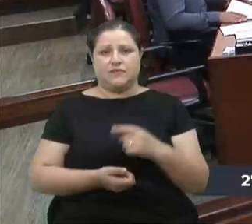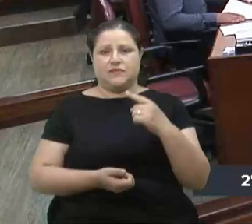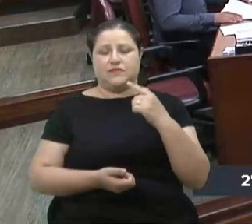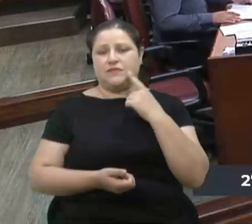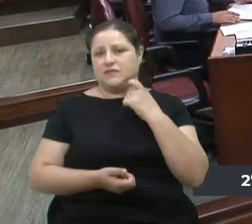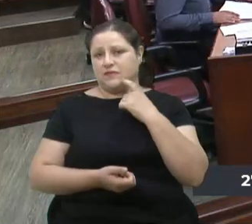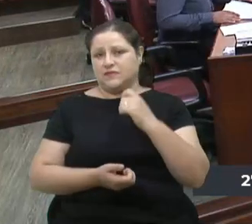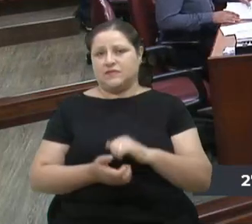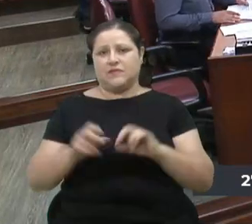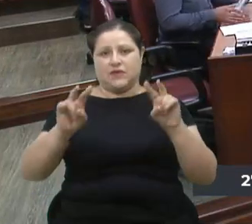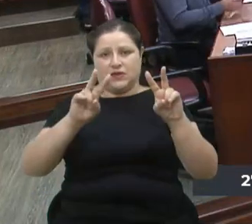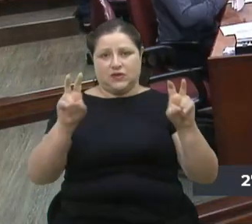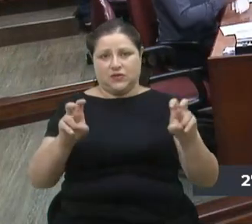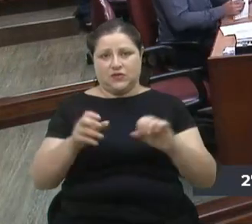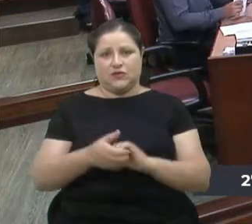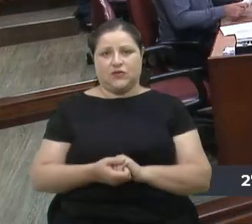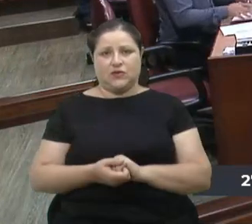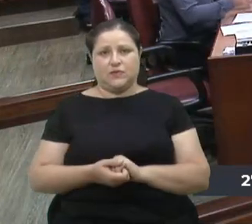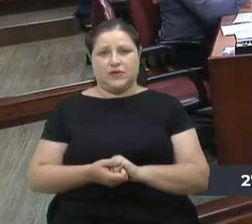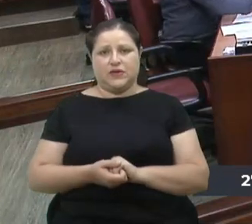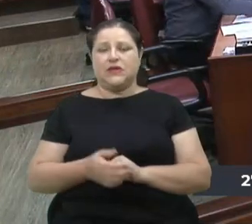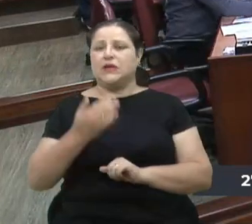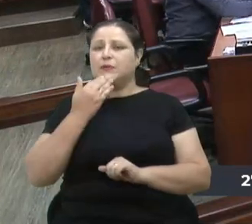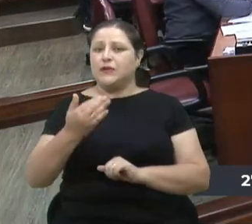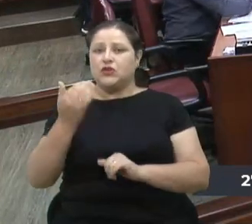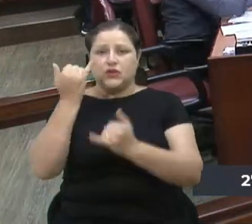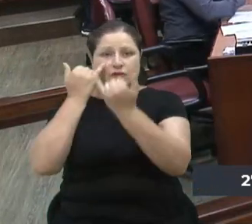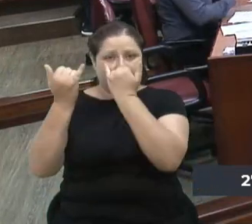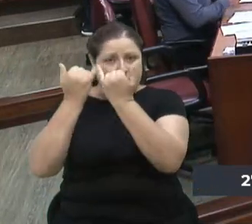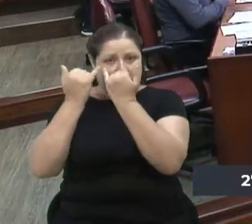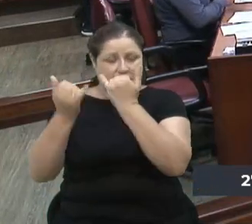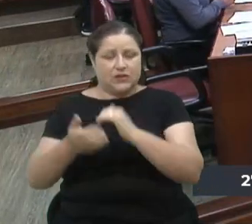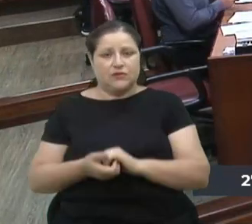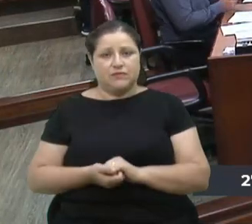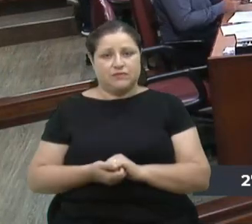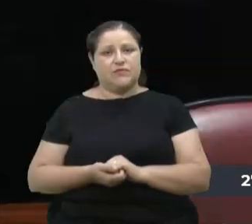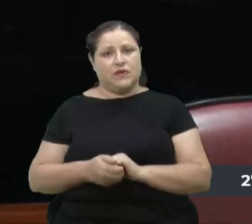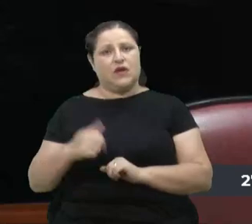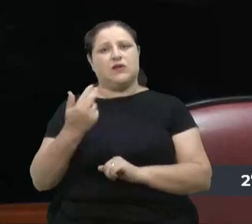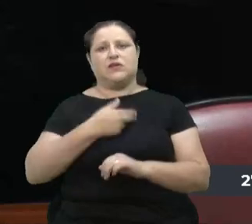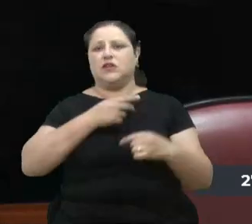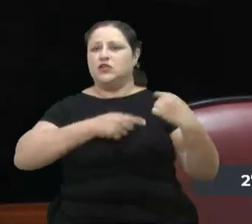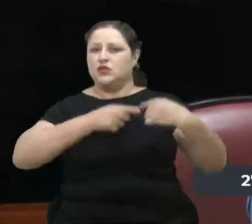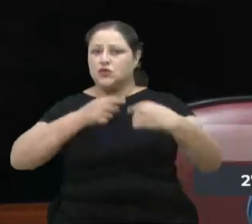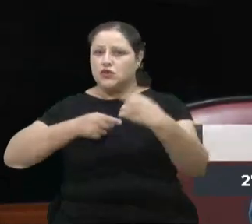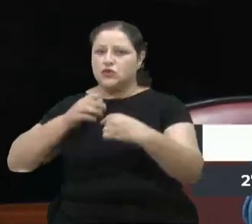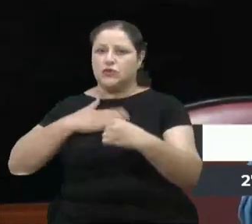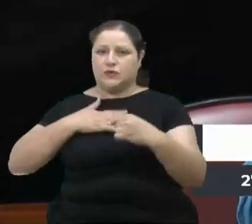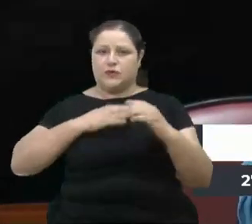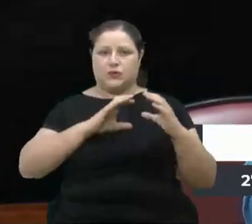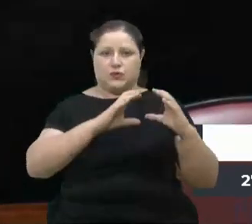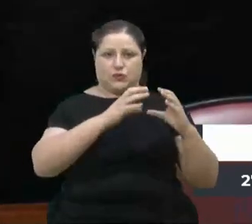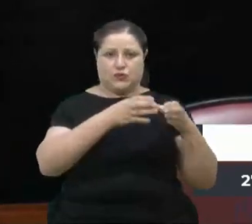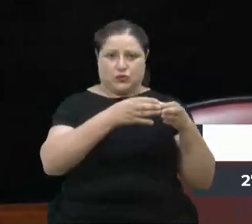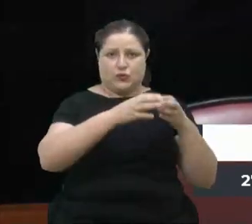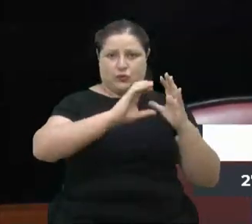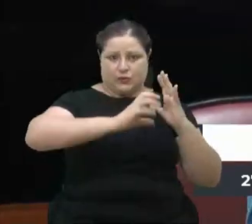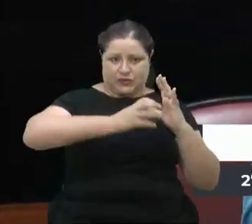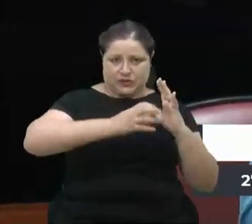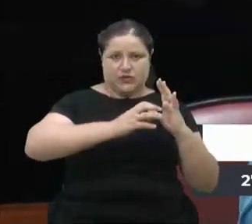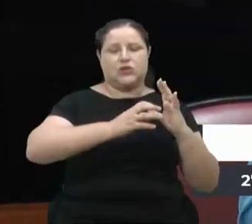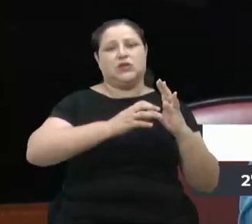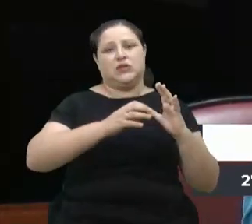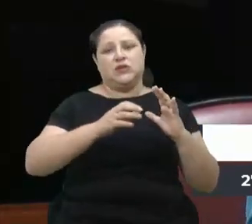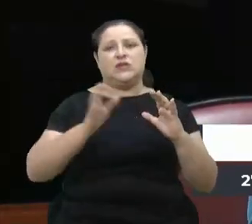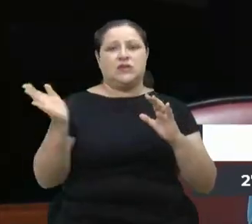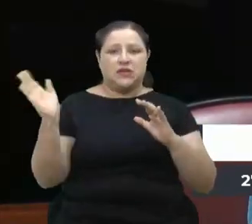Em relação à questão do pedido de informações, a gente discutiu na bancada e aqui trazido pela